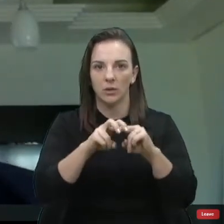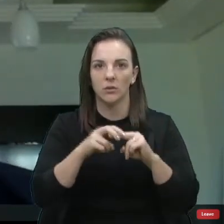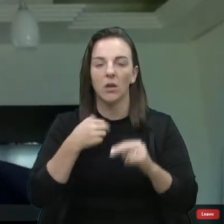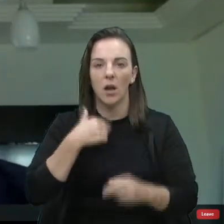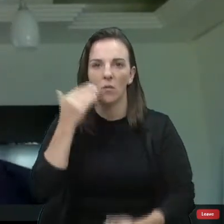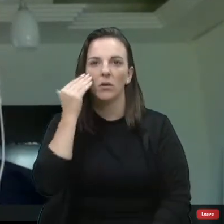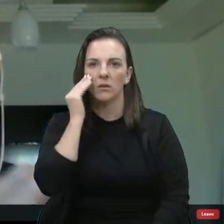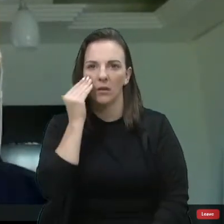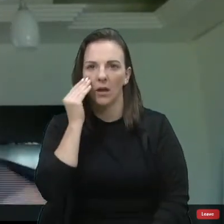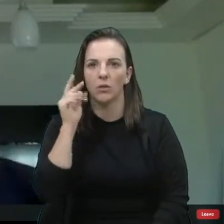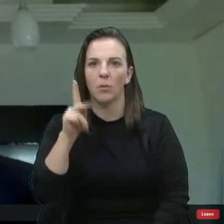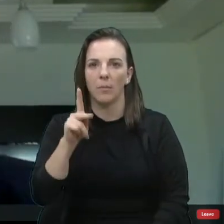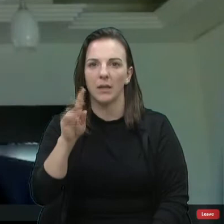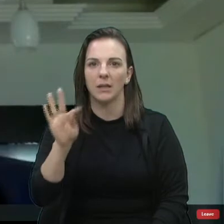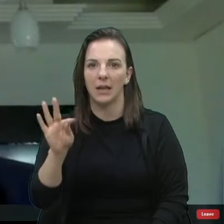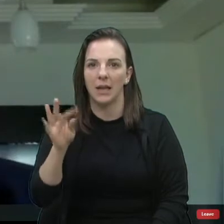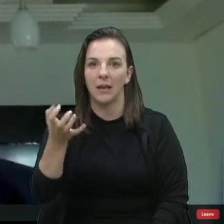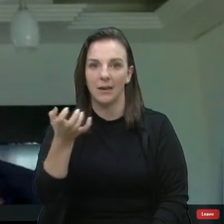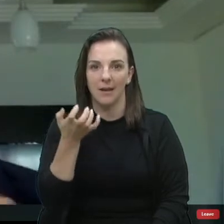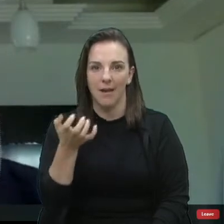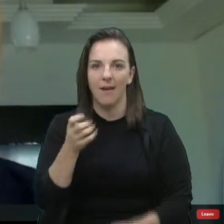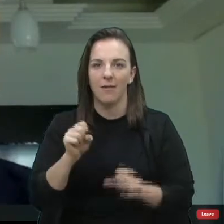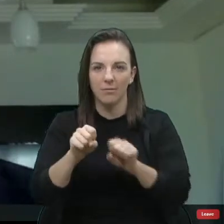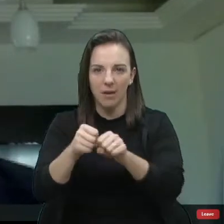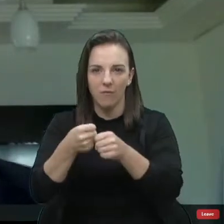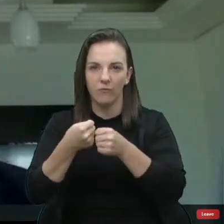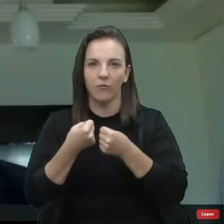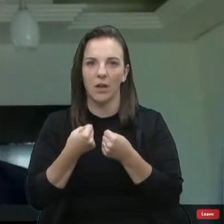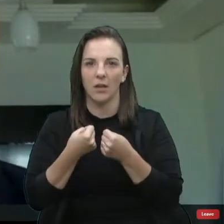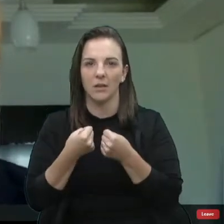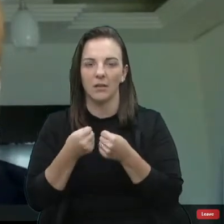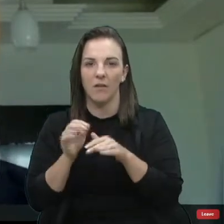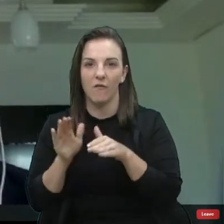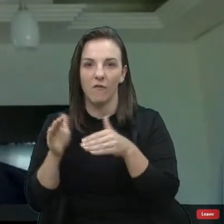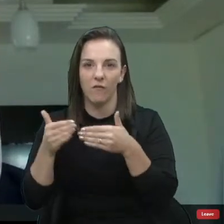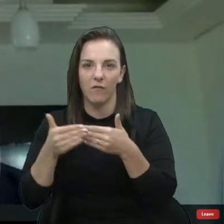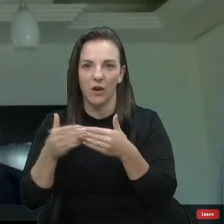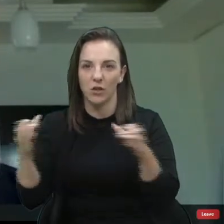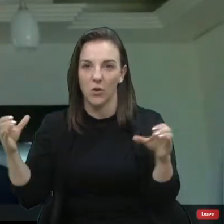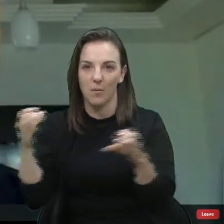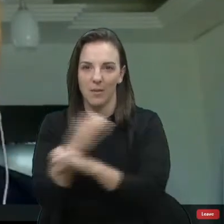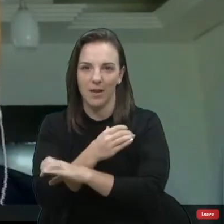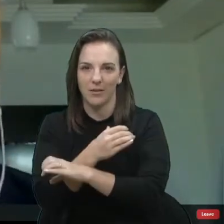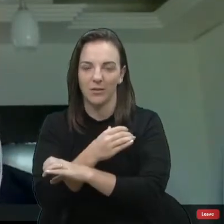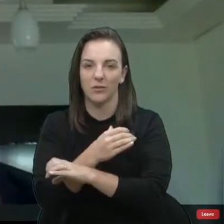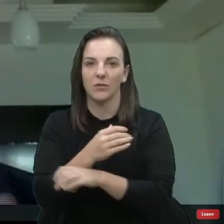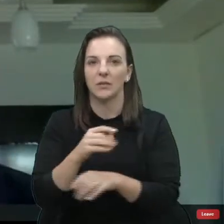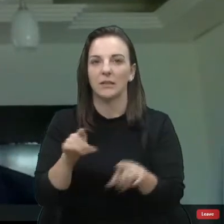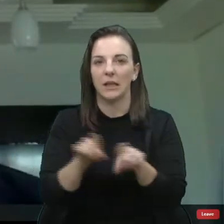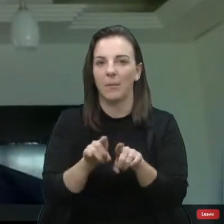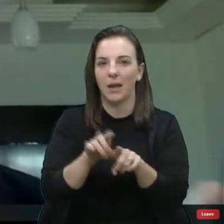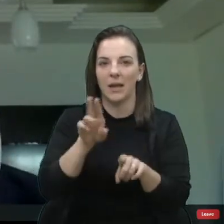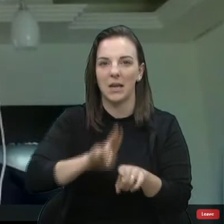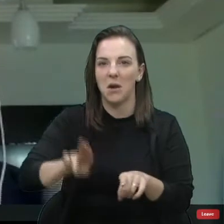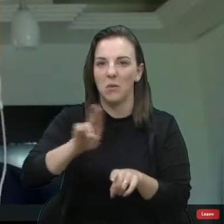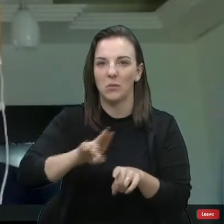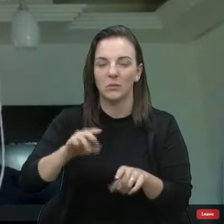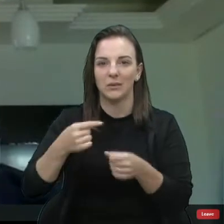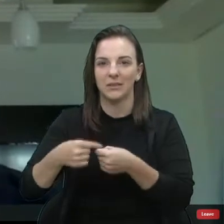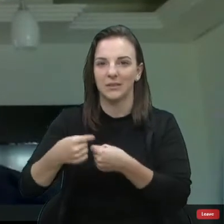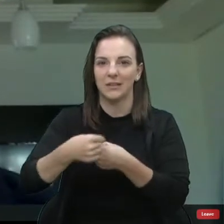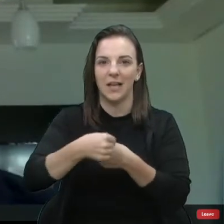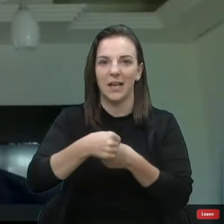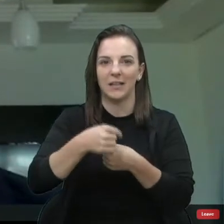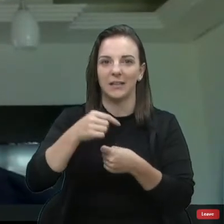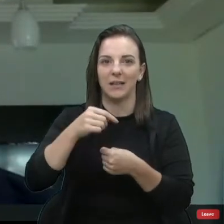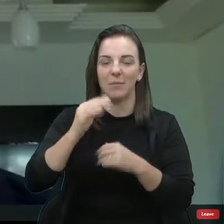lockdown, eu entendo que tenha esse discurso, mesmo que não aplique onde tem aqui no Rio Grande do Sul, enfim, cidades... Como